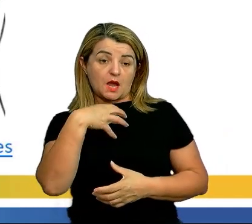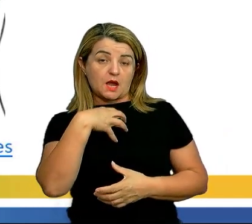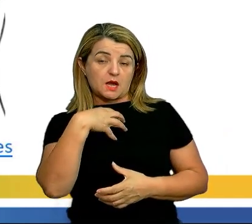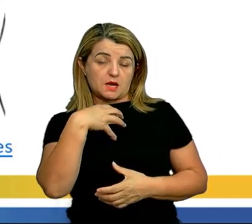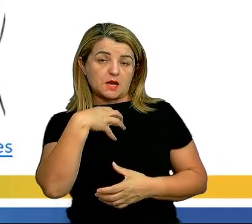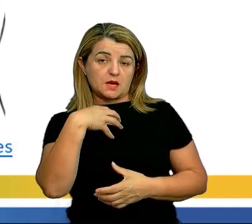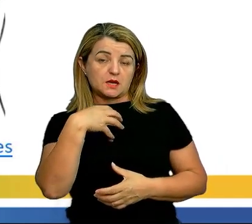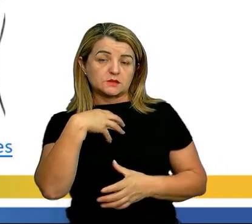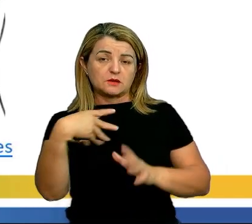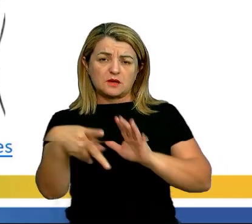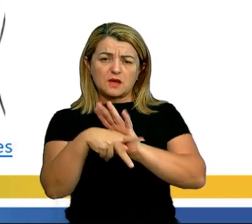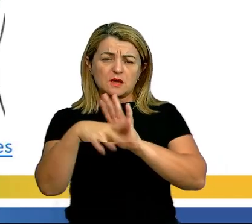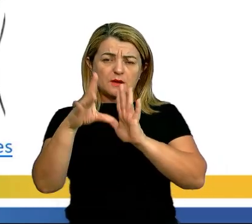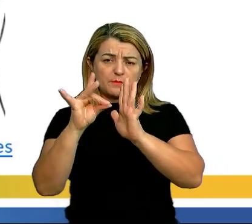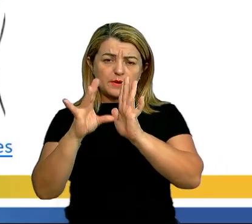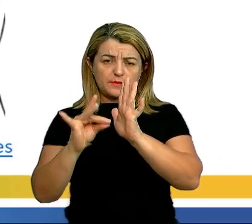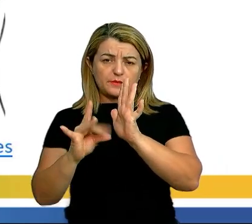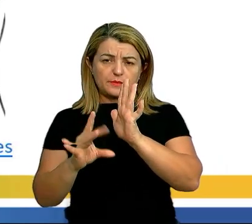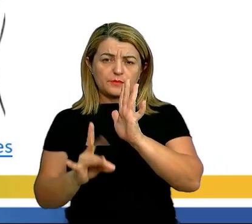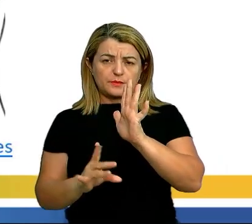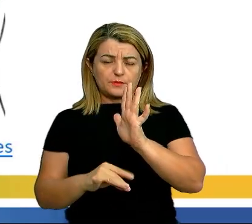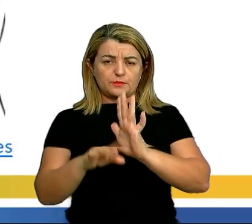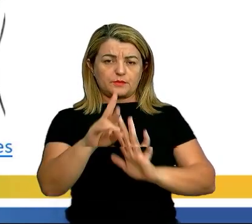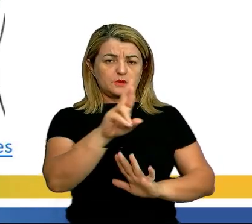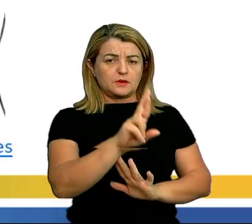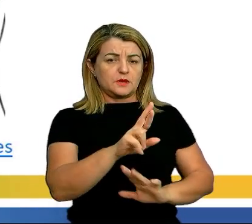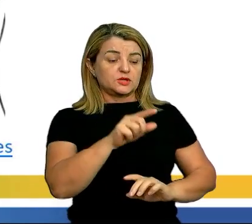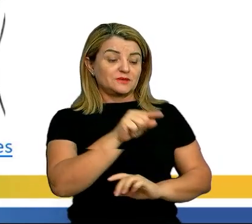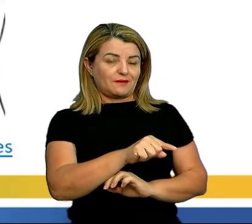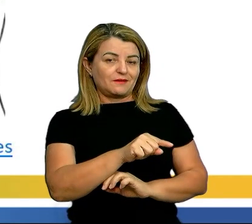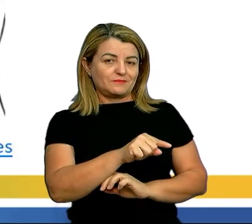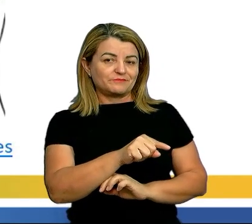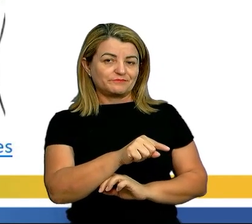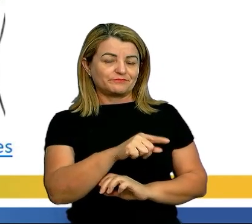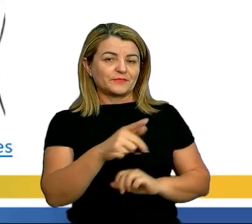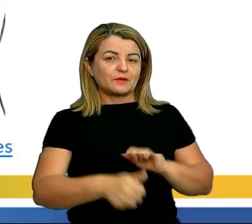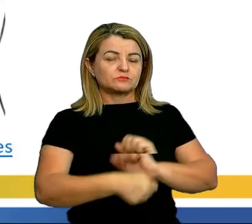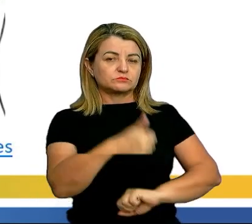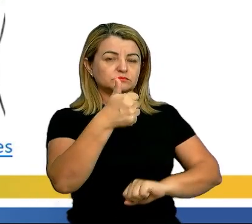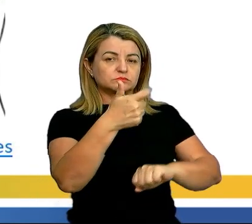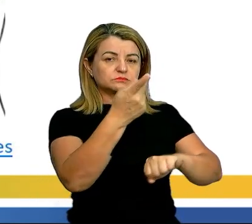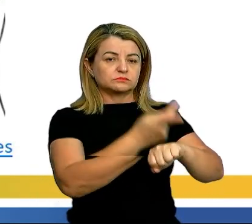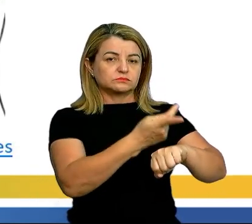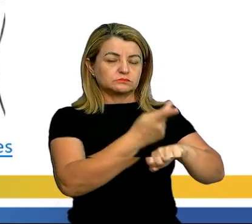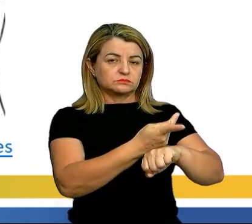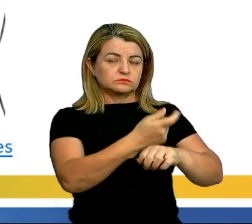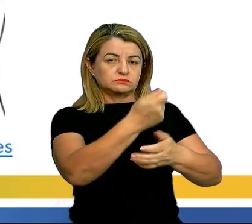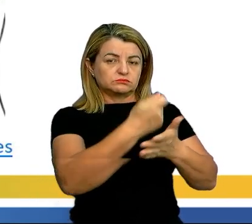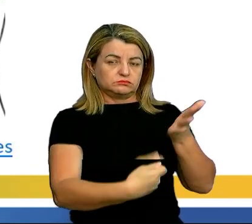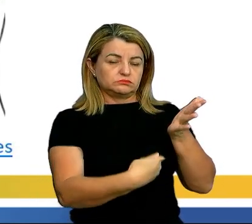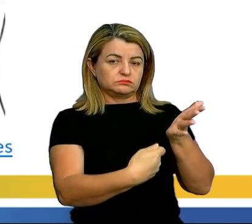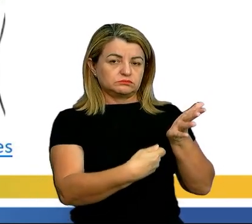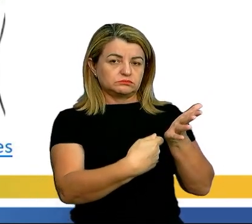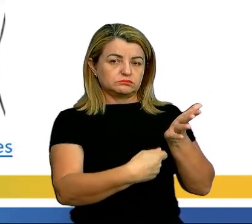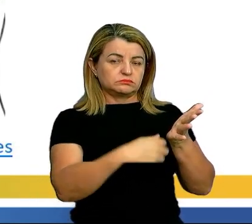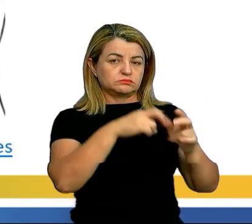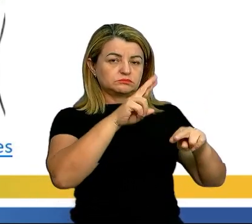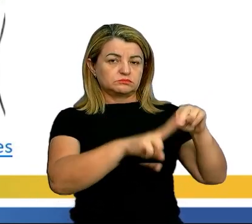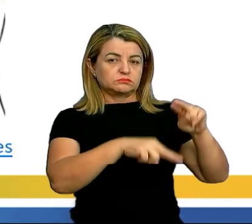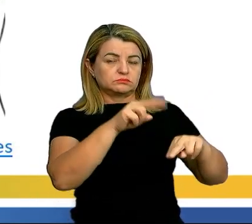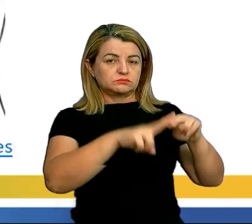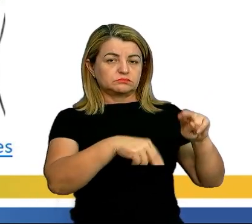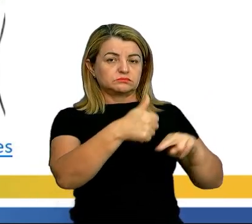Características da obra de Ricardo Reis. Os primeiros poemas assinados por Reis são de junho de